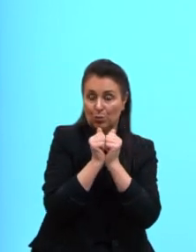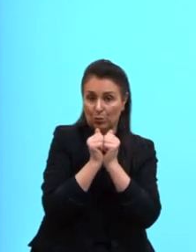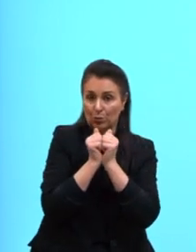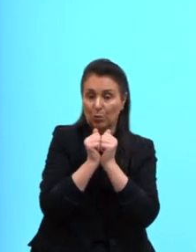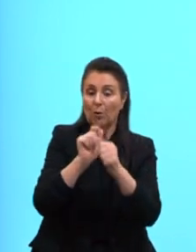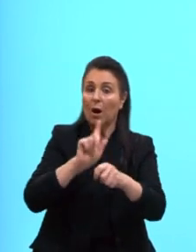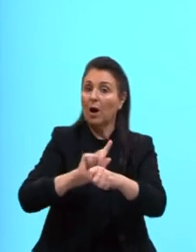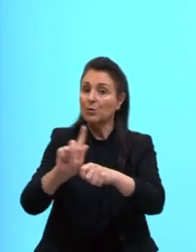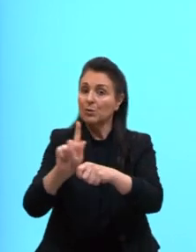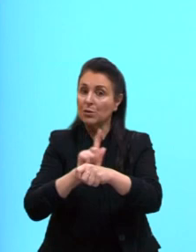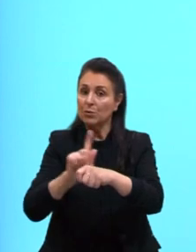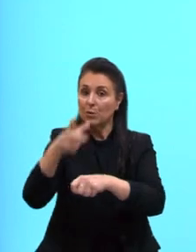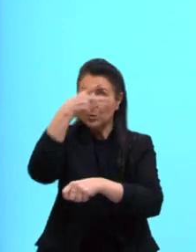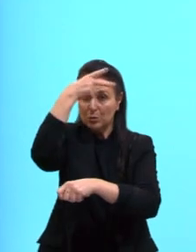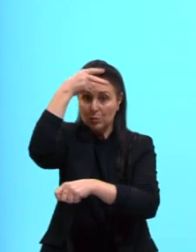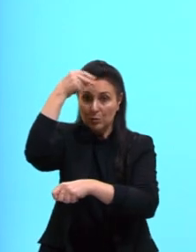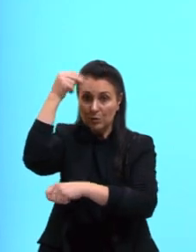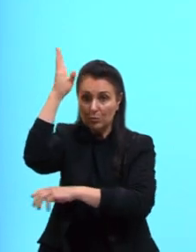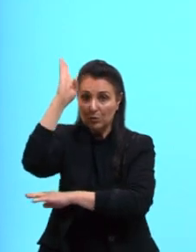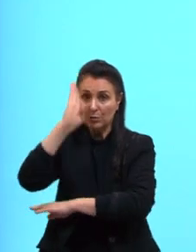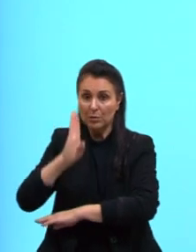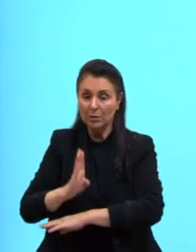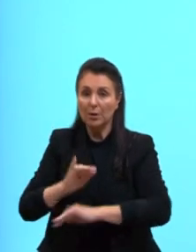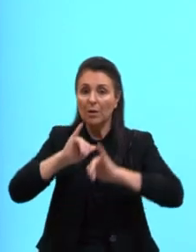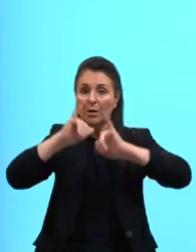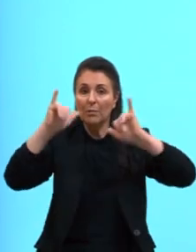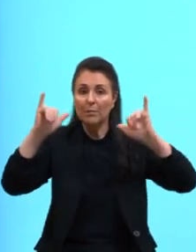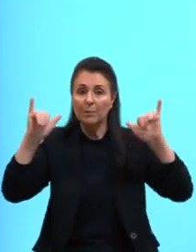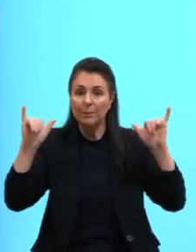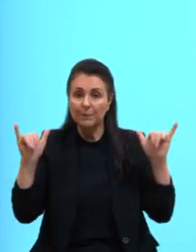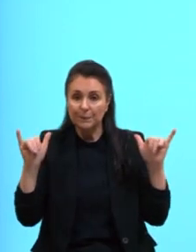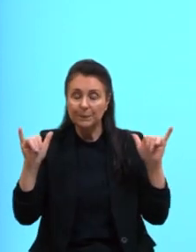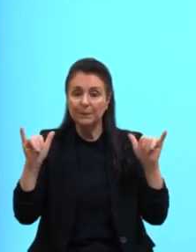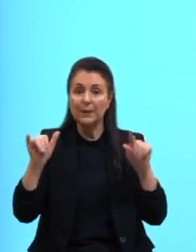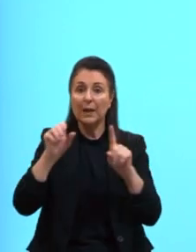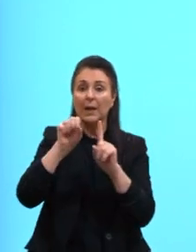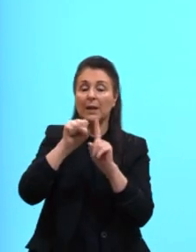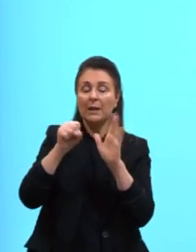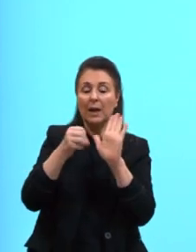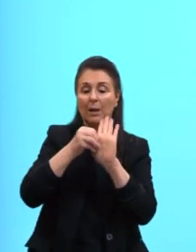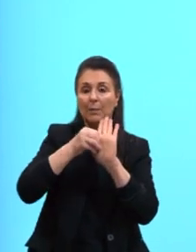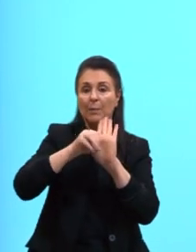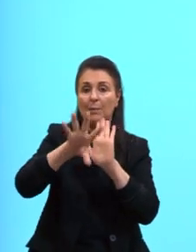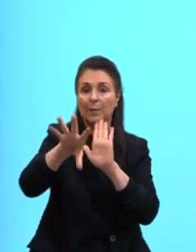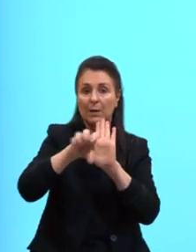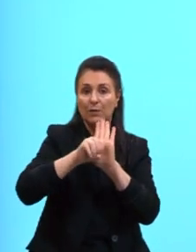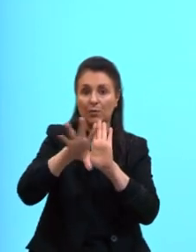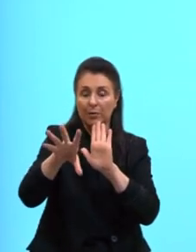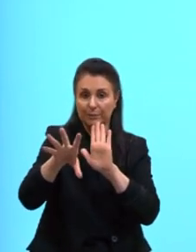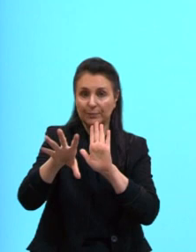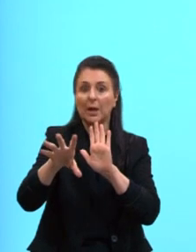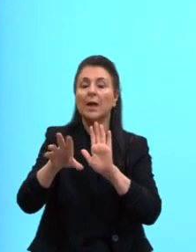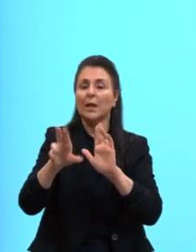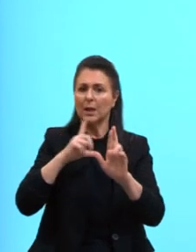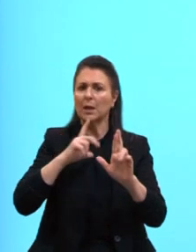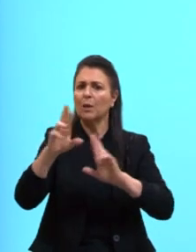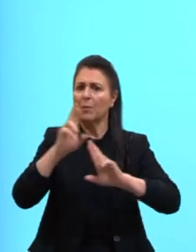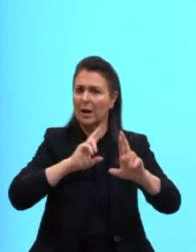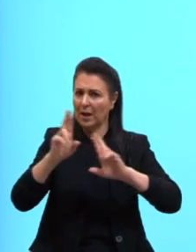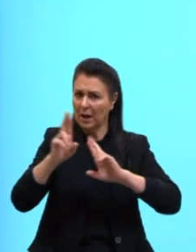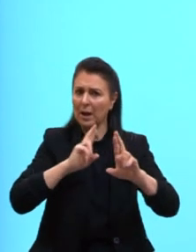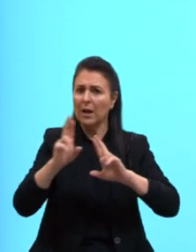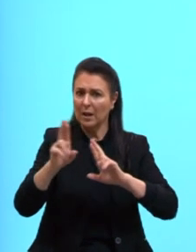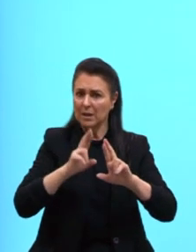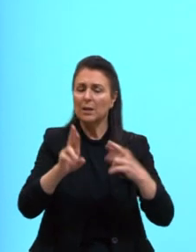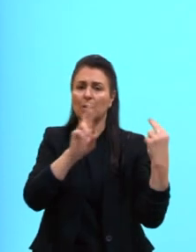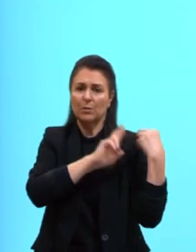gestores dos municípios brasileiros campanhas divulgadas pela mídia socialmente engajada que expliquem sobre a